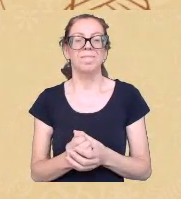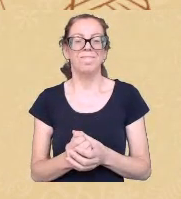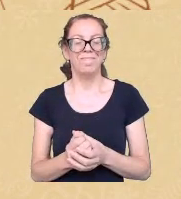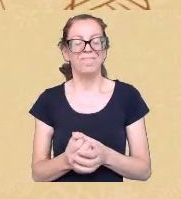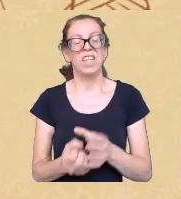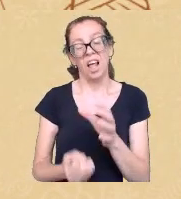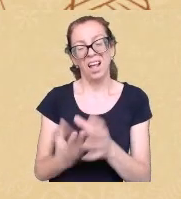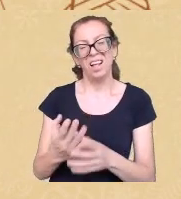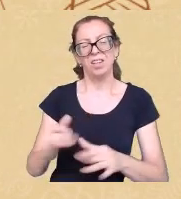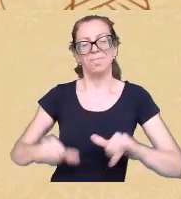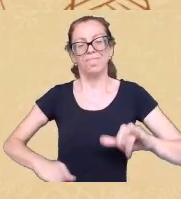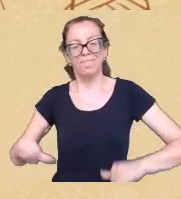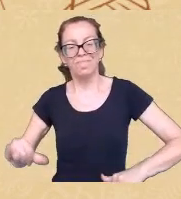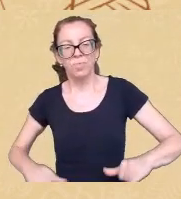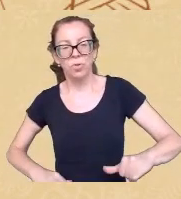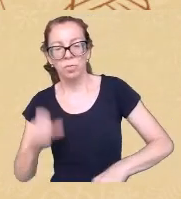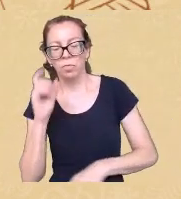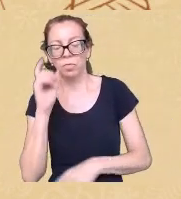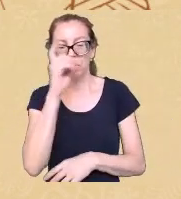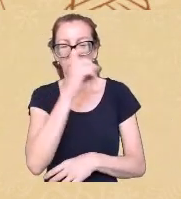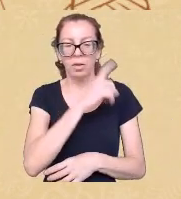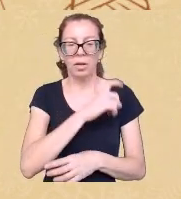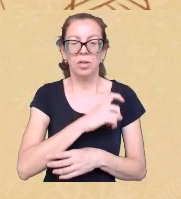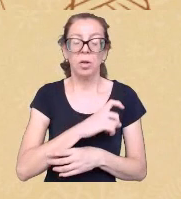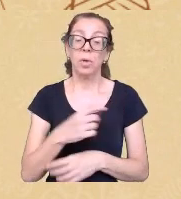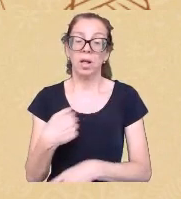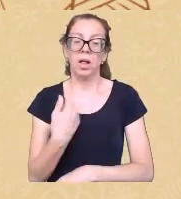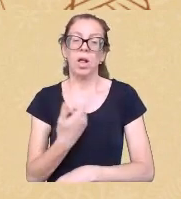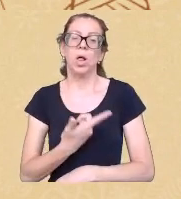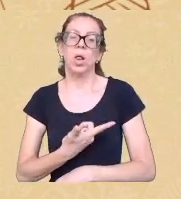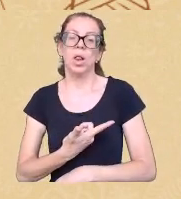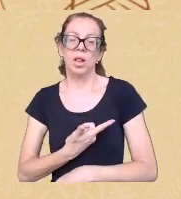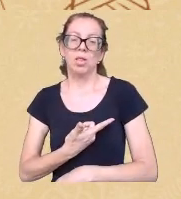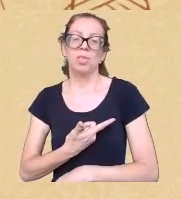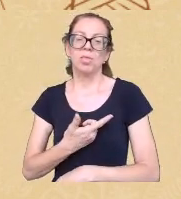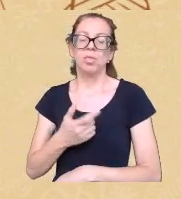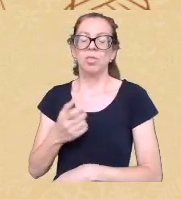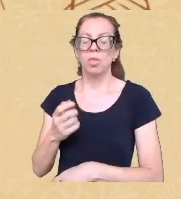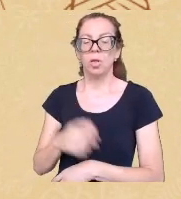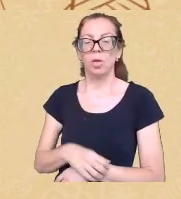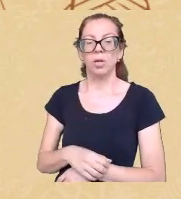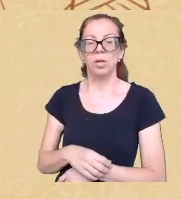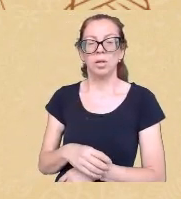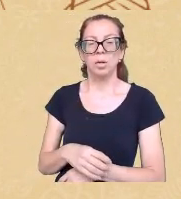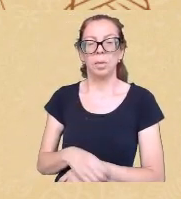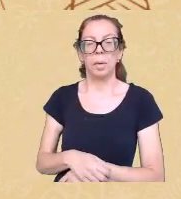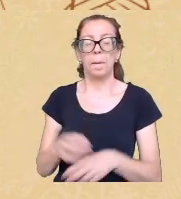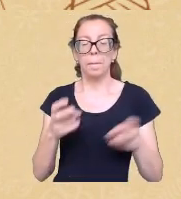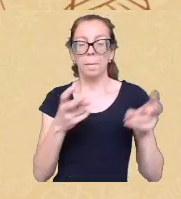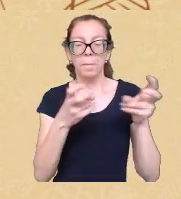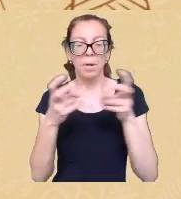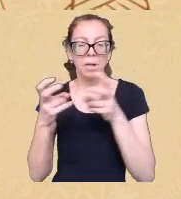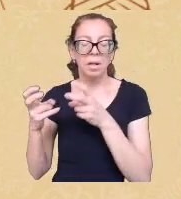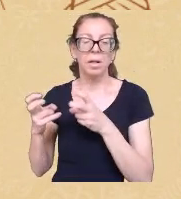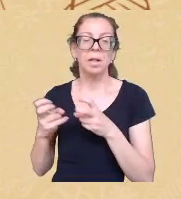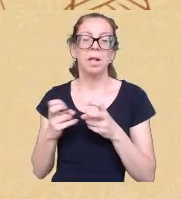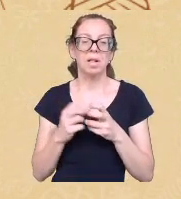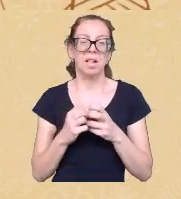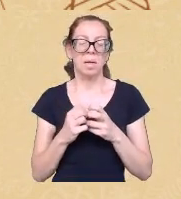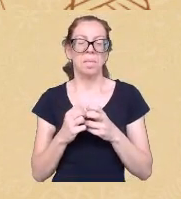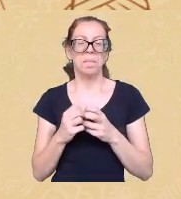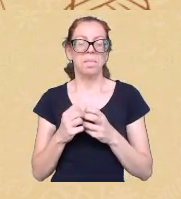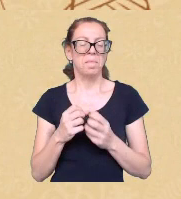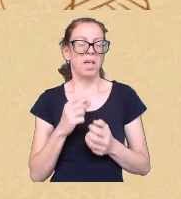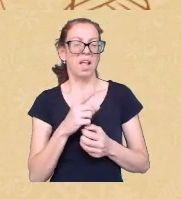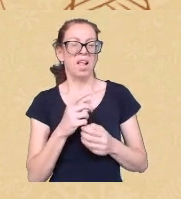então pra nós né em vez dessa lógica do desenvolvimento de se afastar né esse humano que se afirma humano